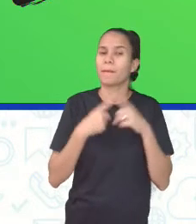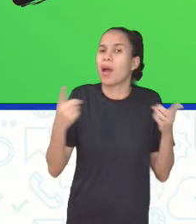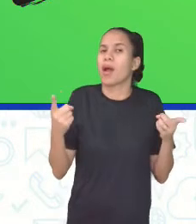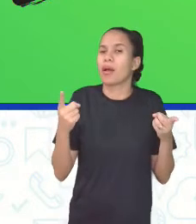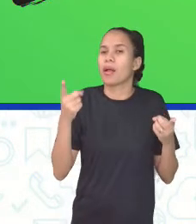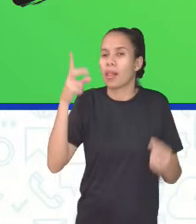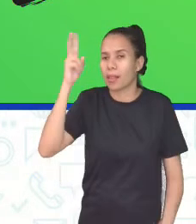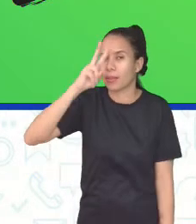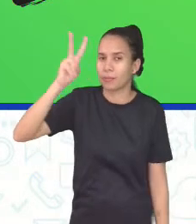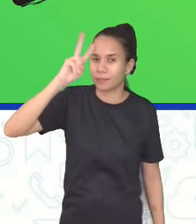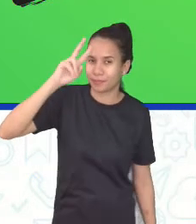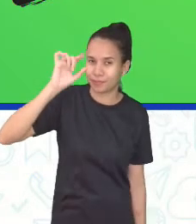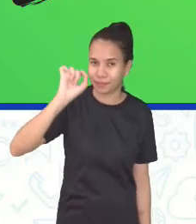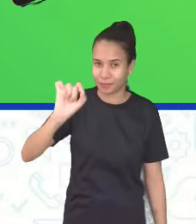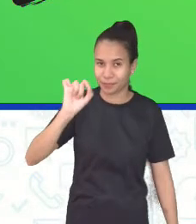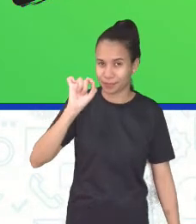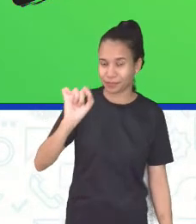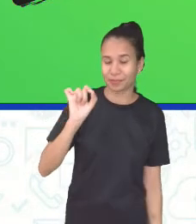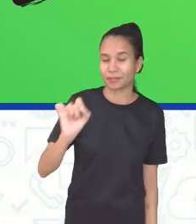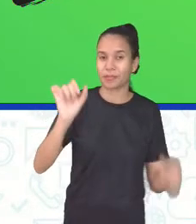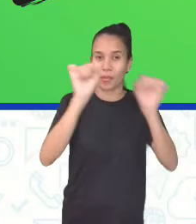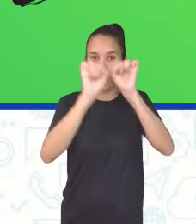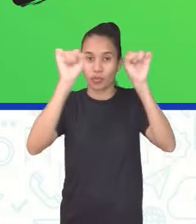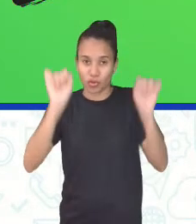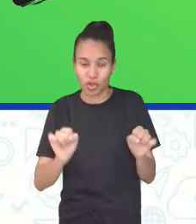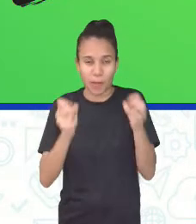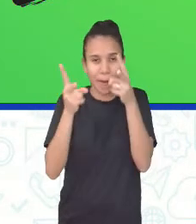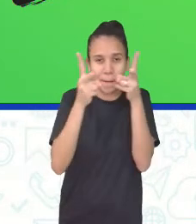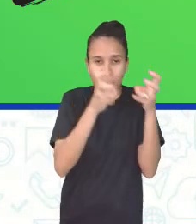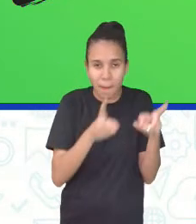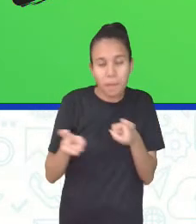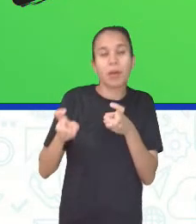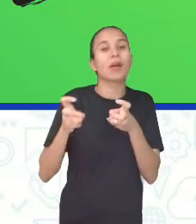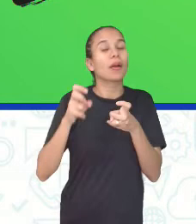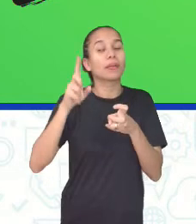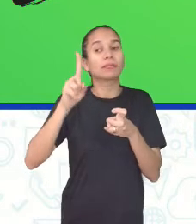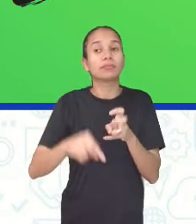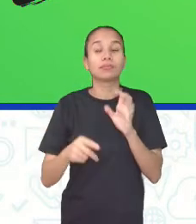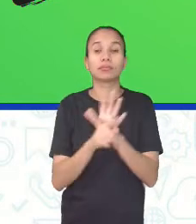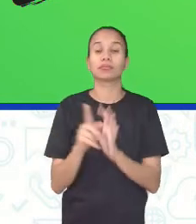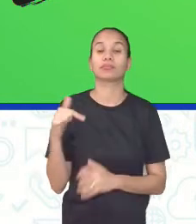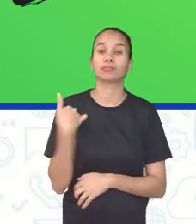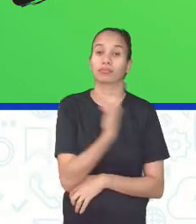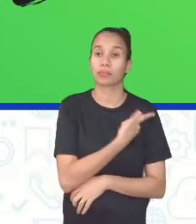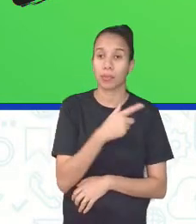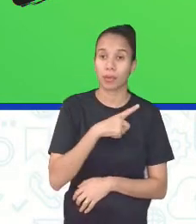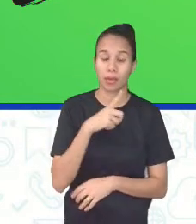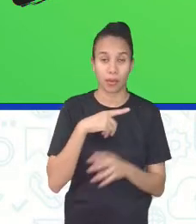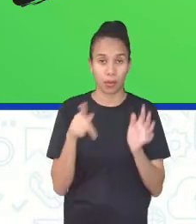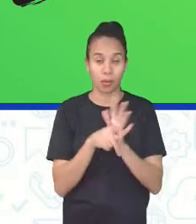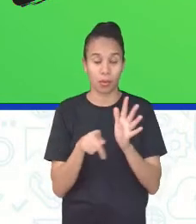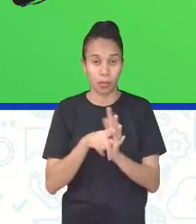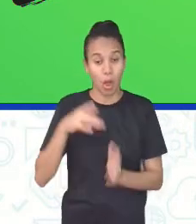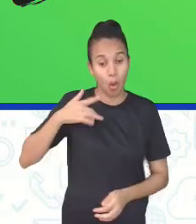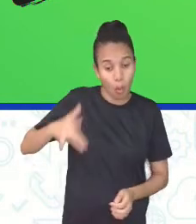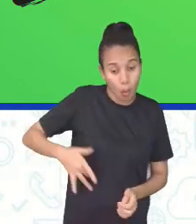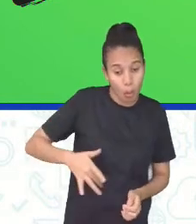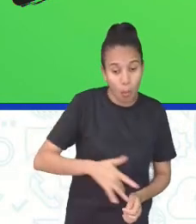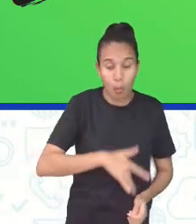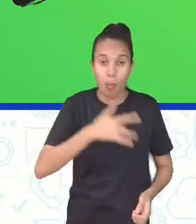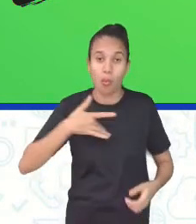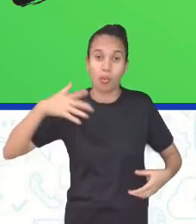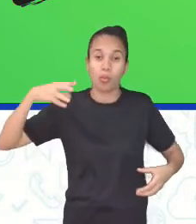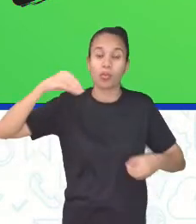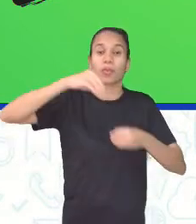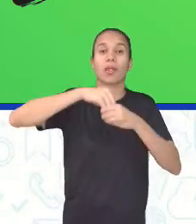Mas, lembrando que o sistema sensorial, aí a gente vai ter os órgãos de sentidos que estão contidos nesse